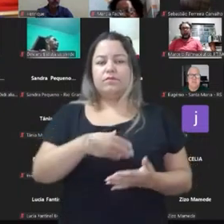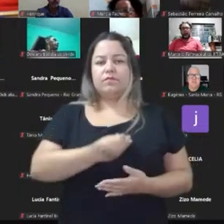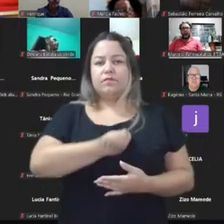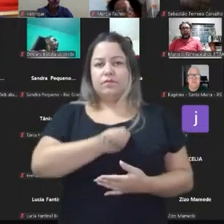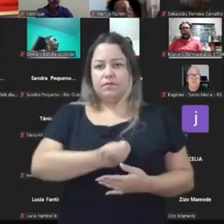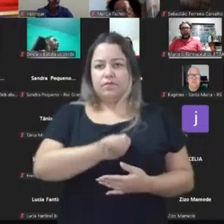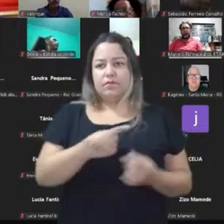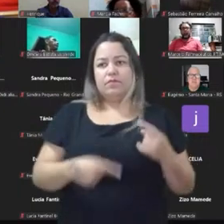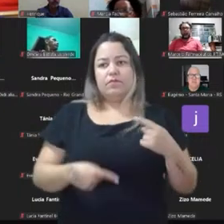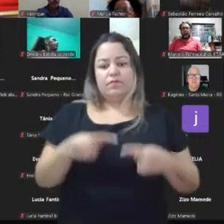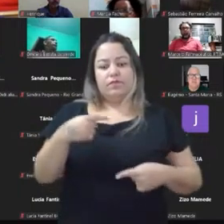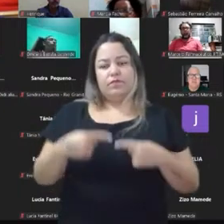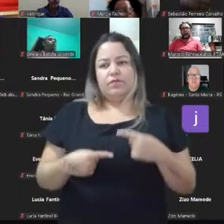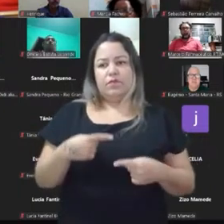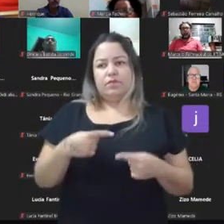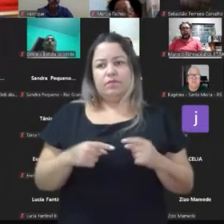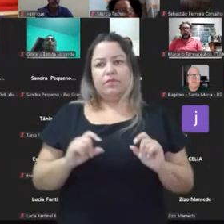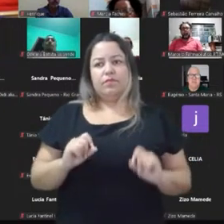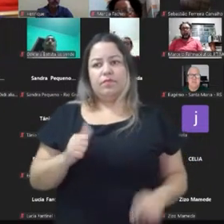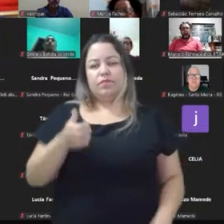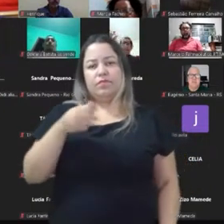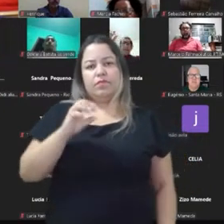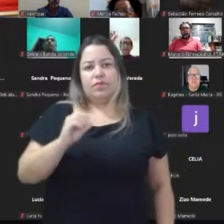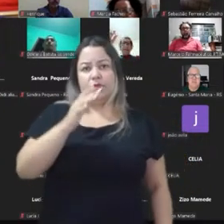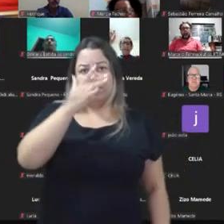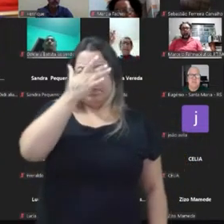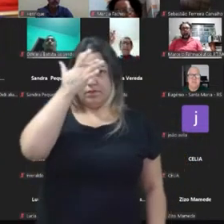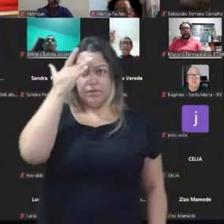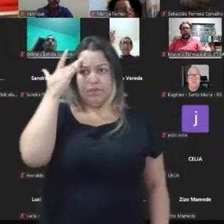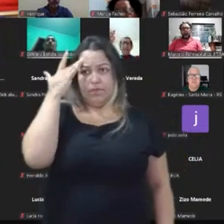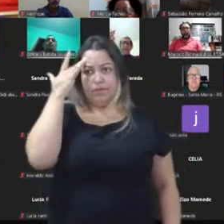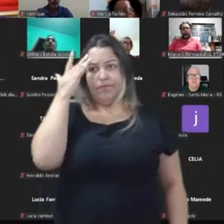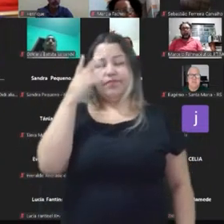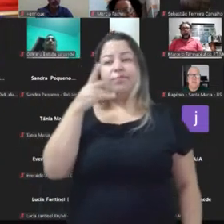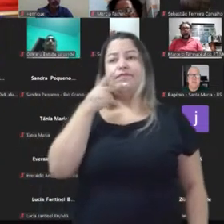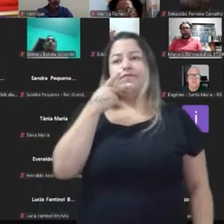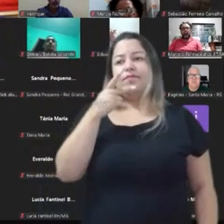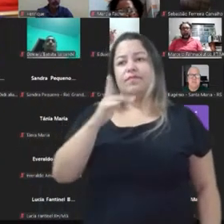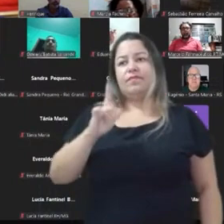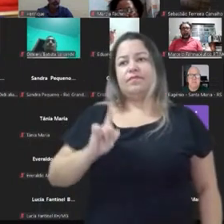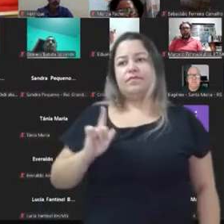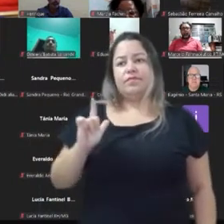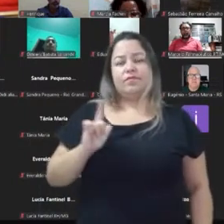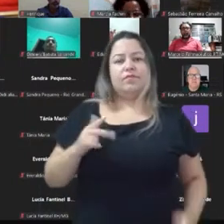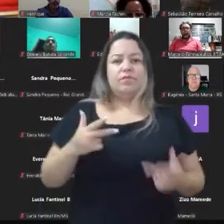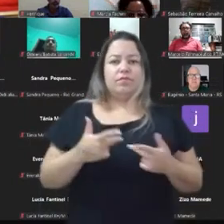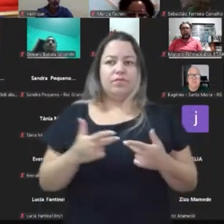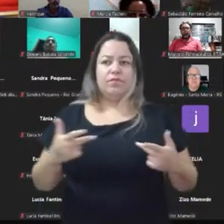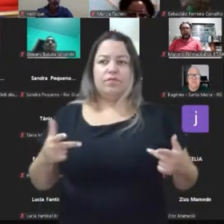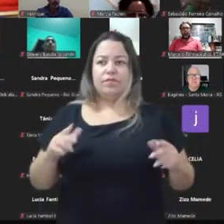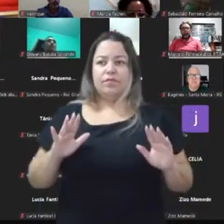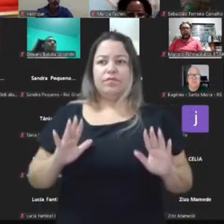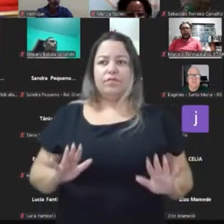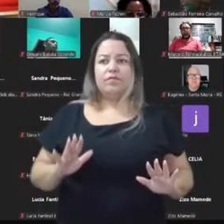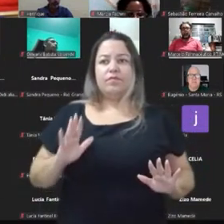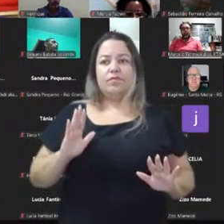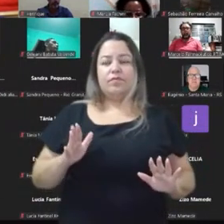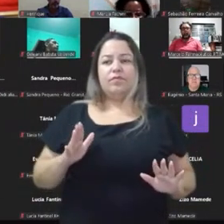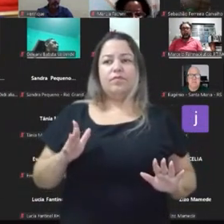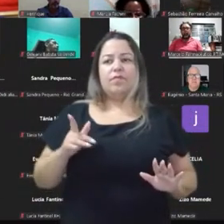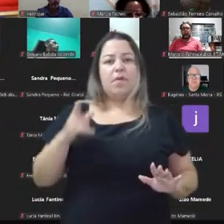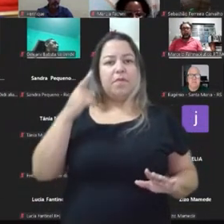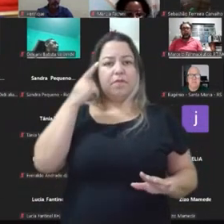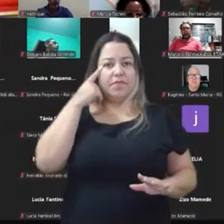debate, teve pelo menos umas 10 pessoas dando pitaco. Tem que falar tal coisa, tem que falar não sei o quê. Eu já não aguentava mais, eu fico, imagino